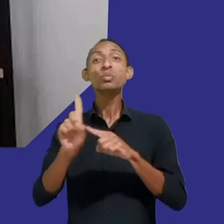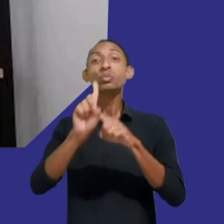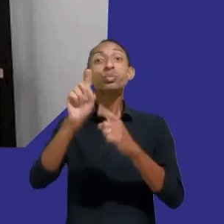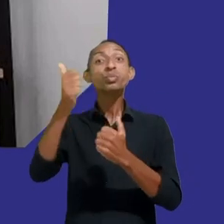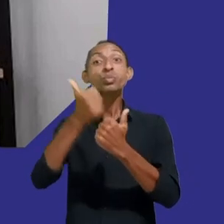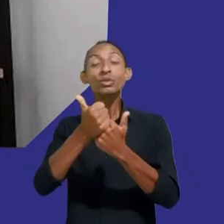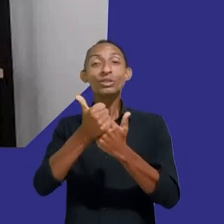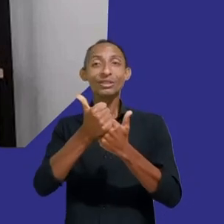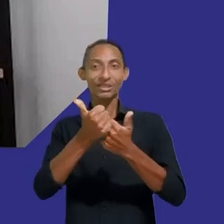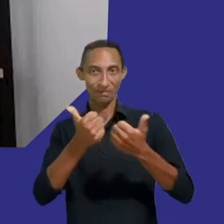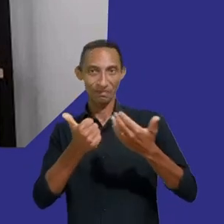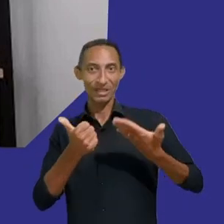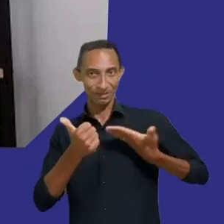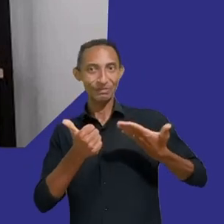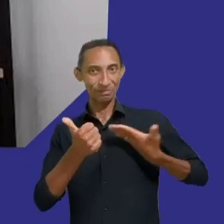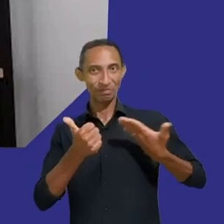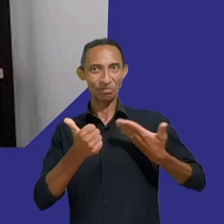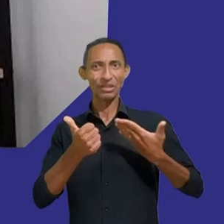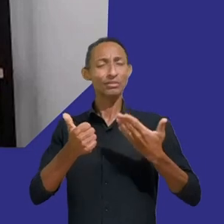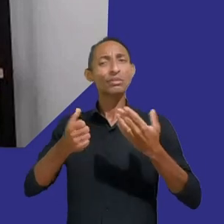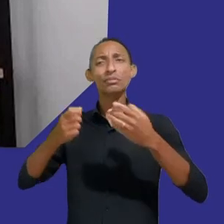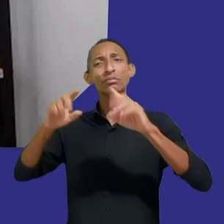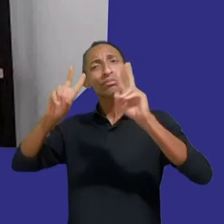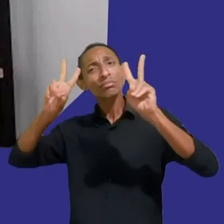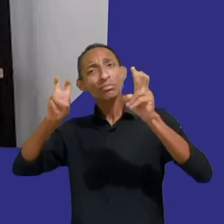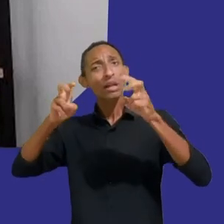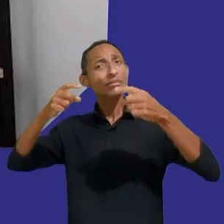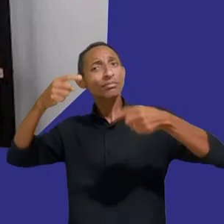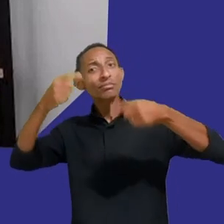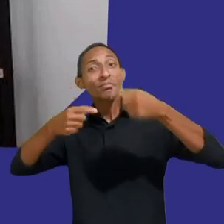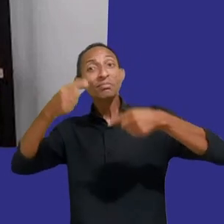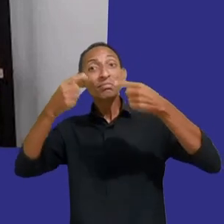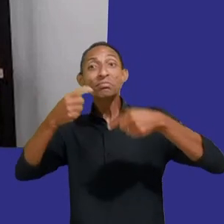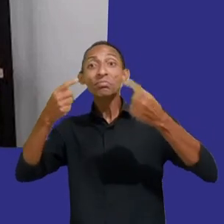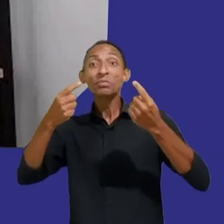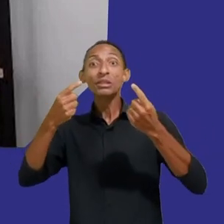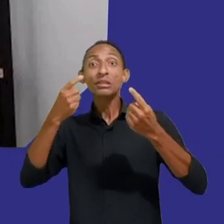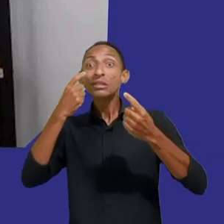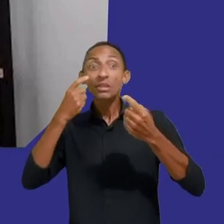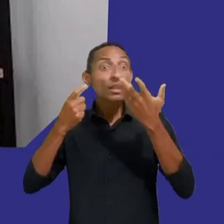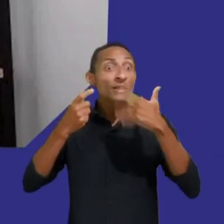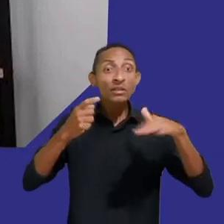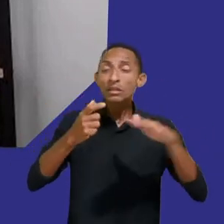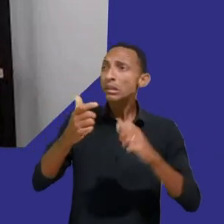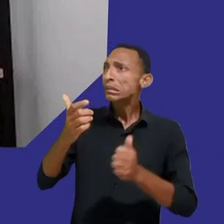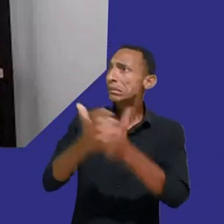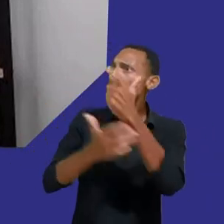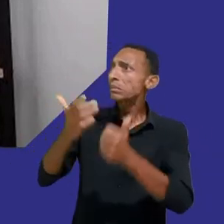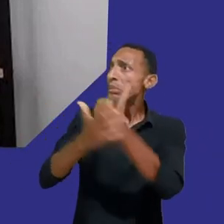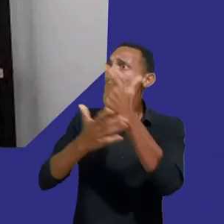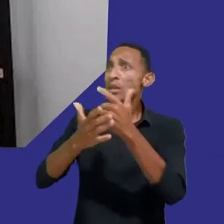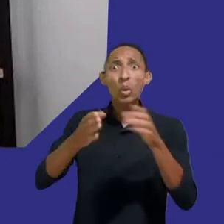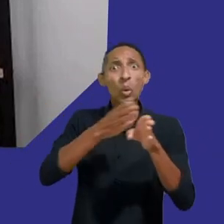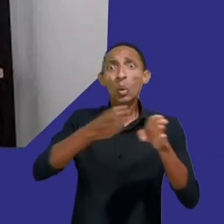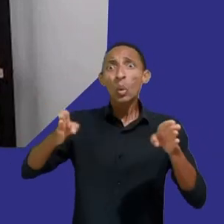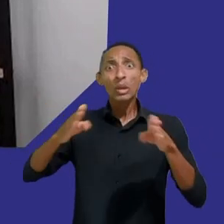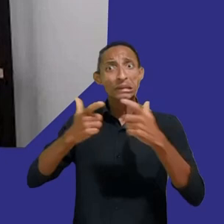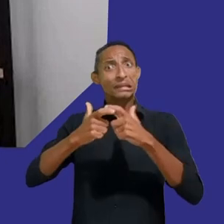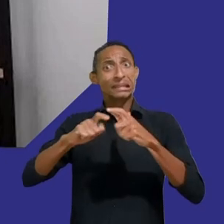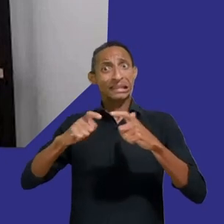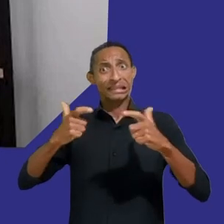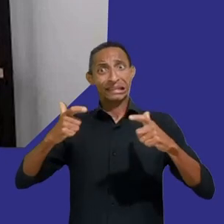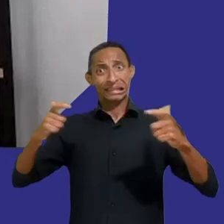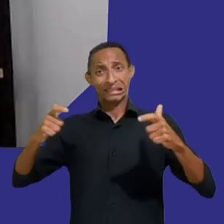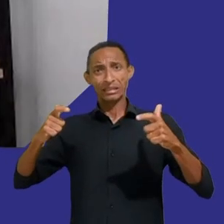Discussões que nos levaram a um panorama geral sobre consumismo infantil nos dias de hoje e como ele tem afetado crianças, famílias e